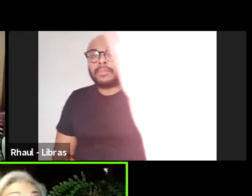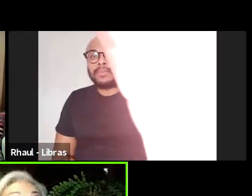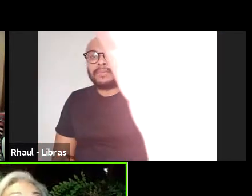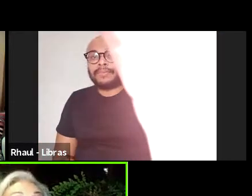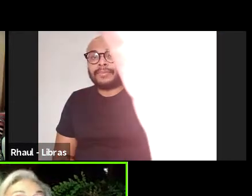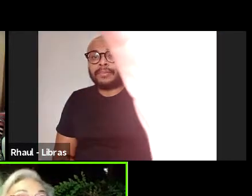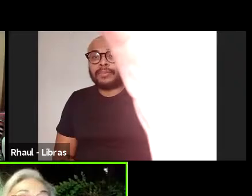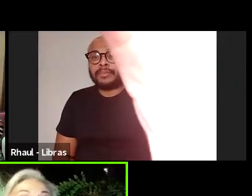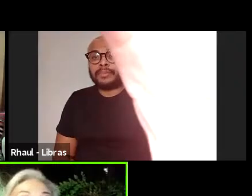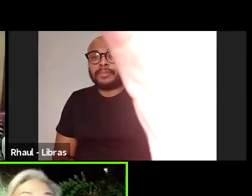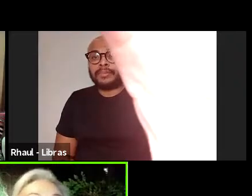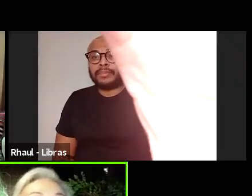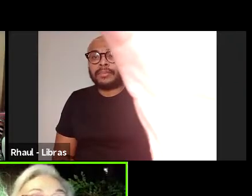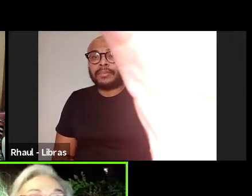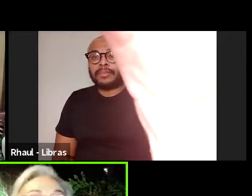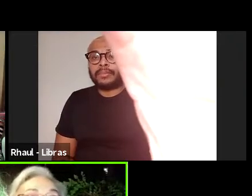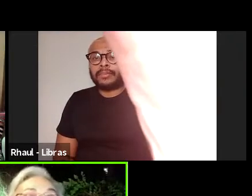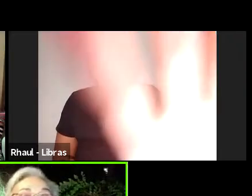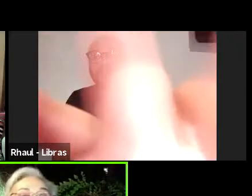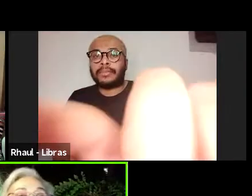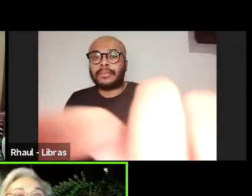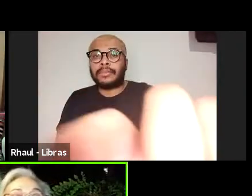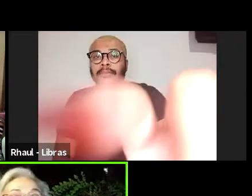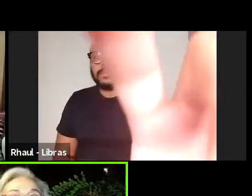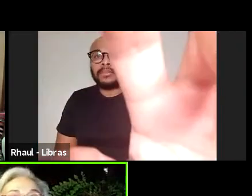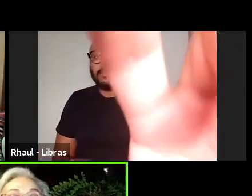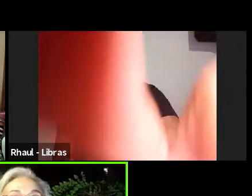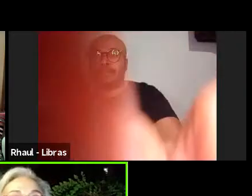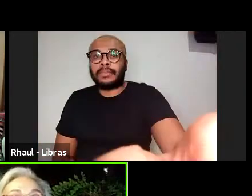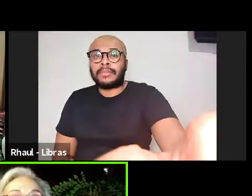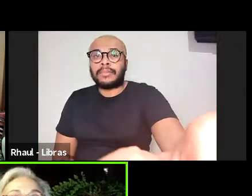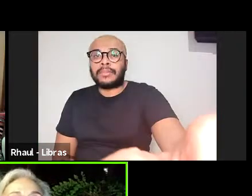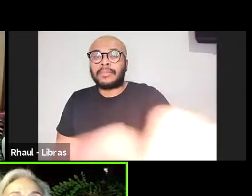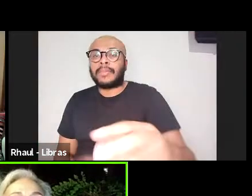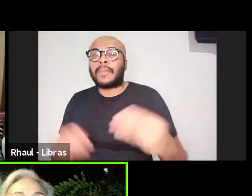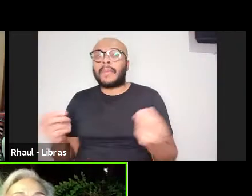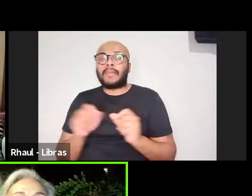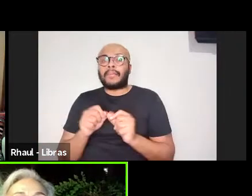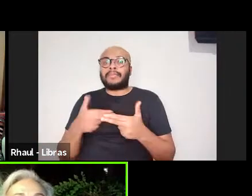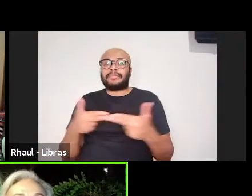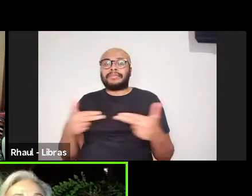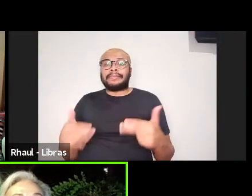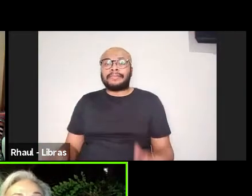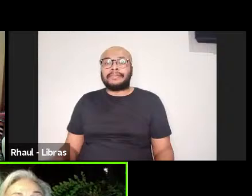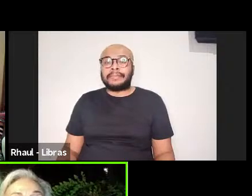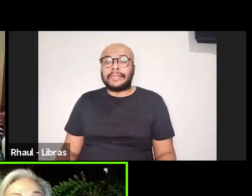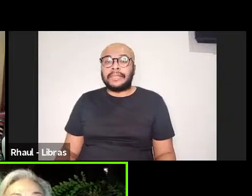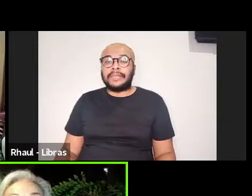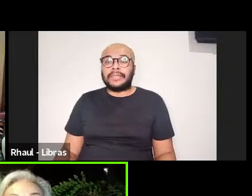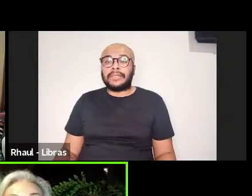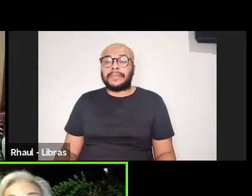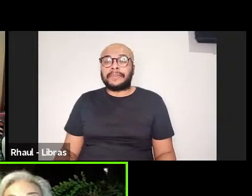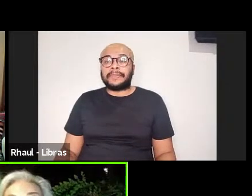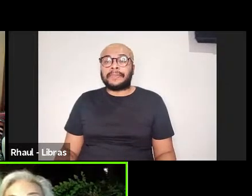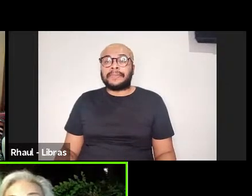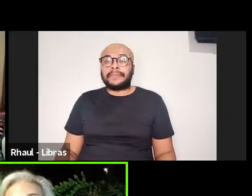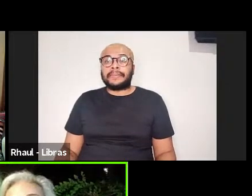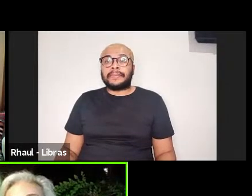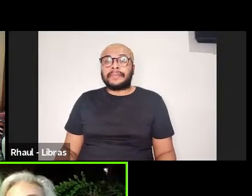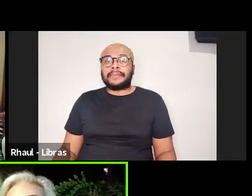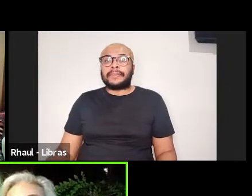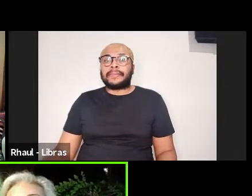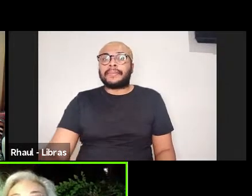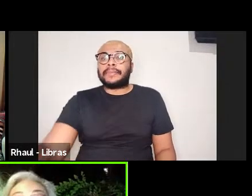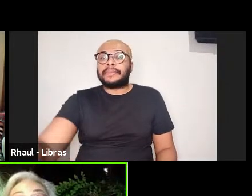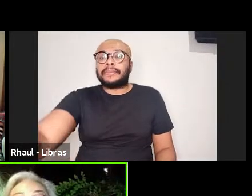linguística do próprio periódico, que fronteiras